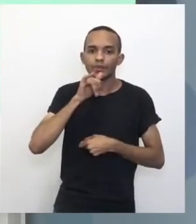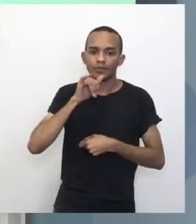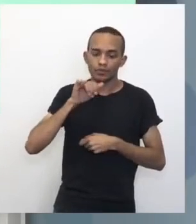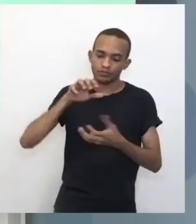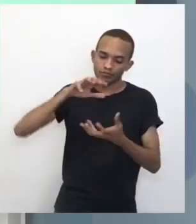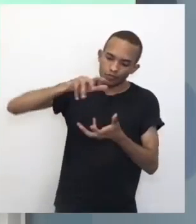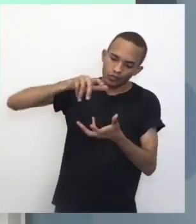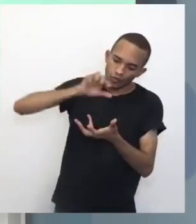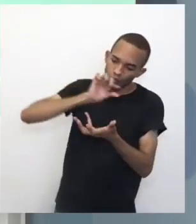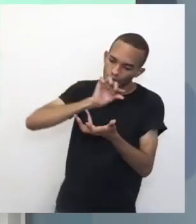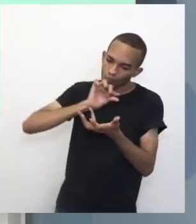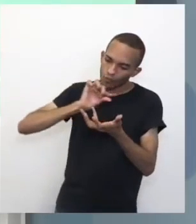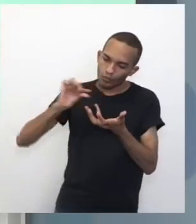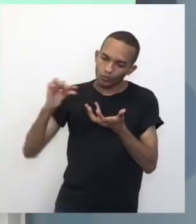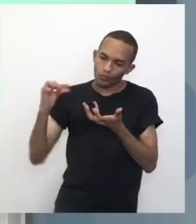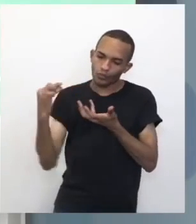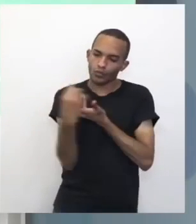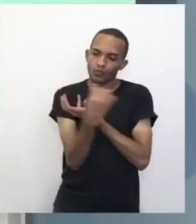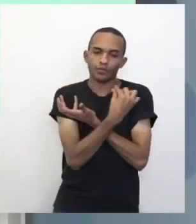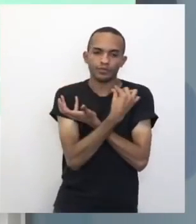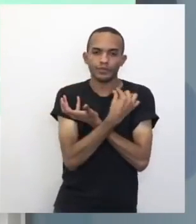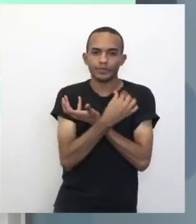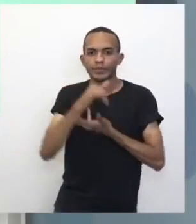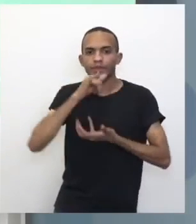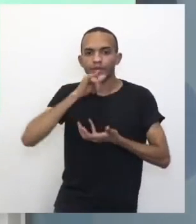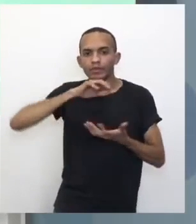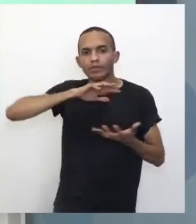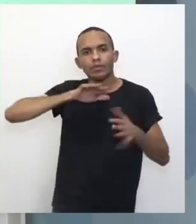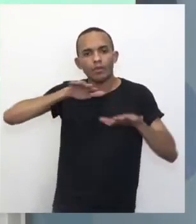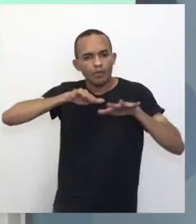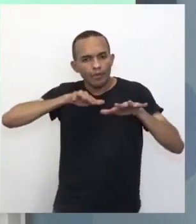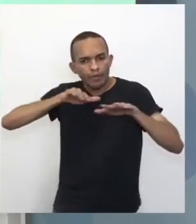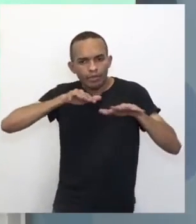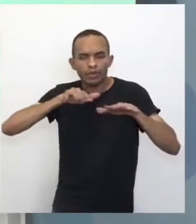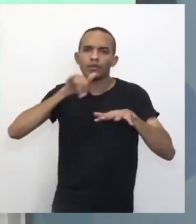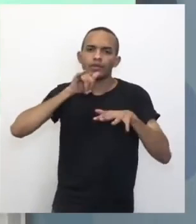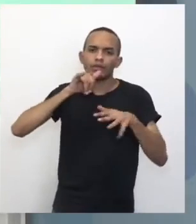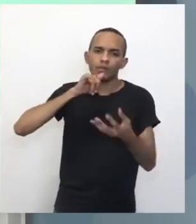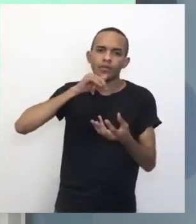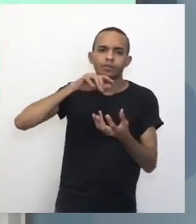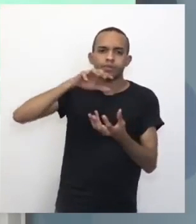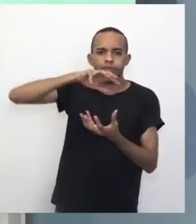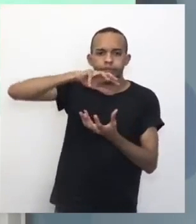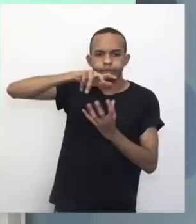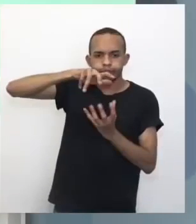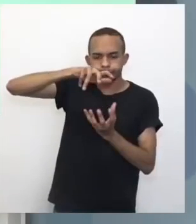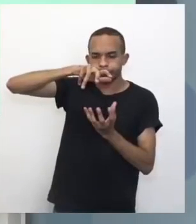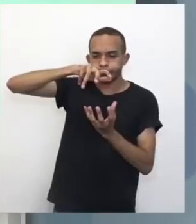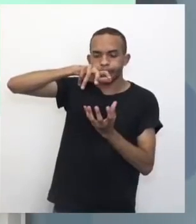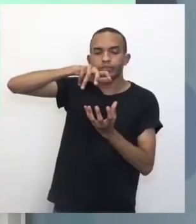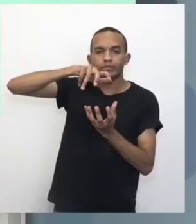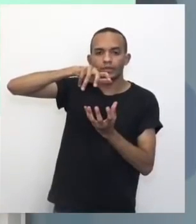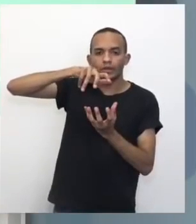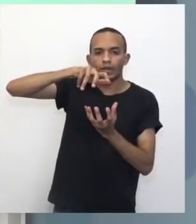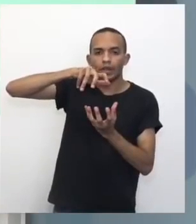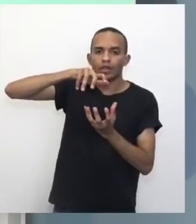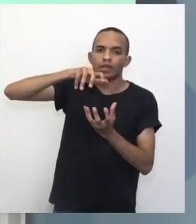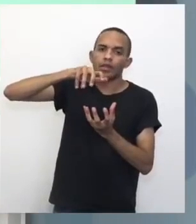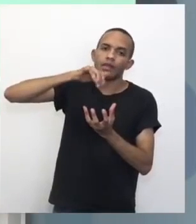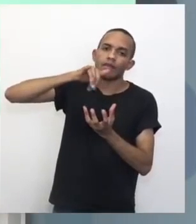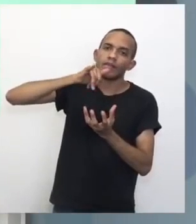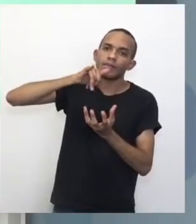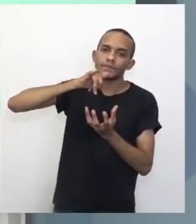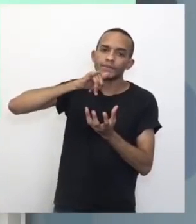nós vamos movimentando. Ou seja, nós vamos descendo. No caso, nós estamos no Hemisfério Sul. Então, nós vamos mudando esse